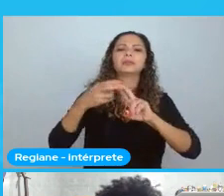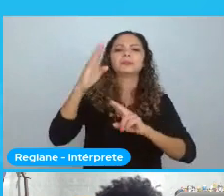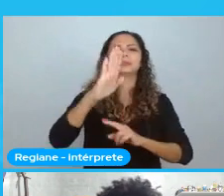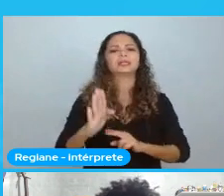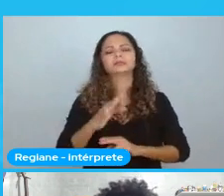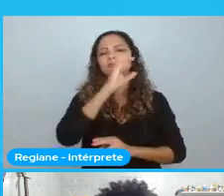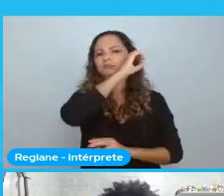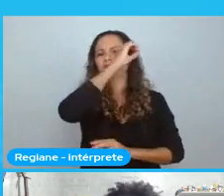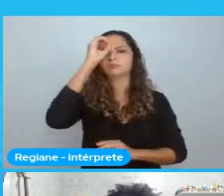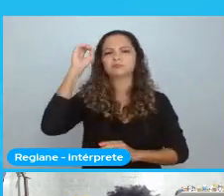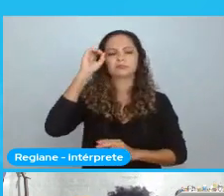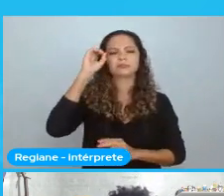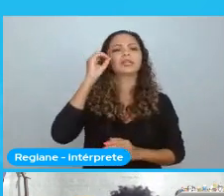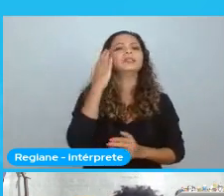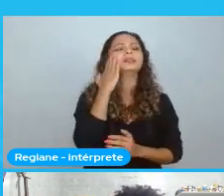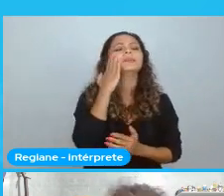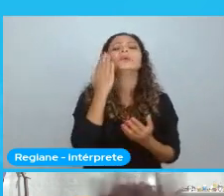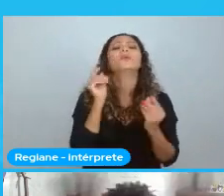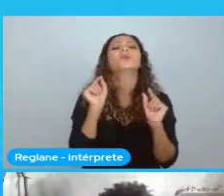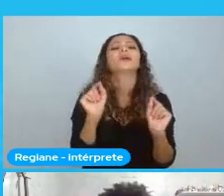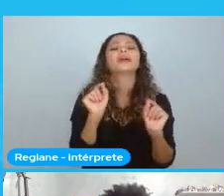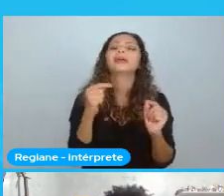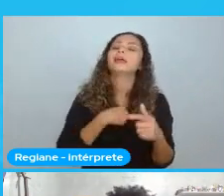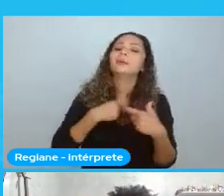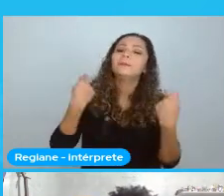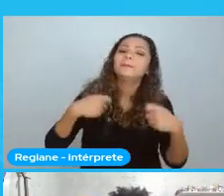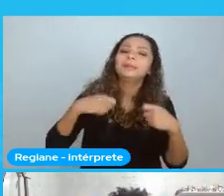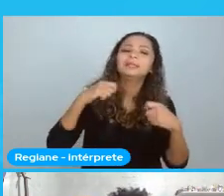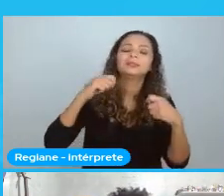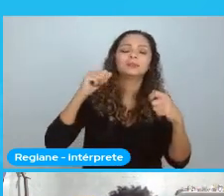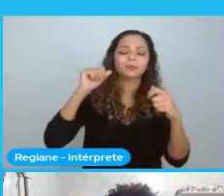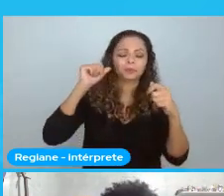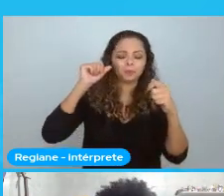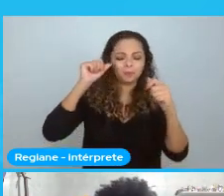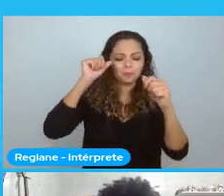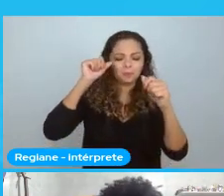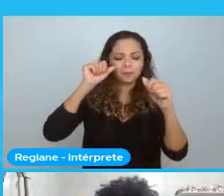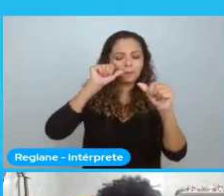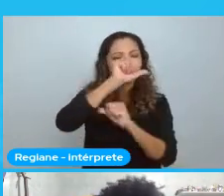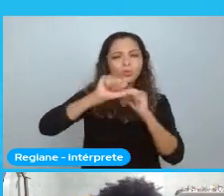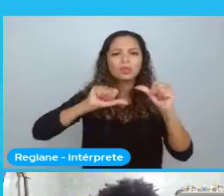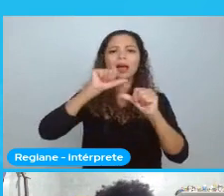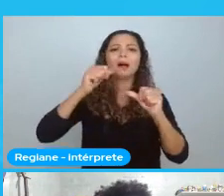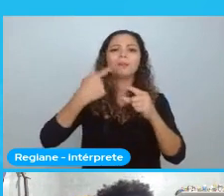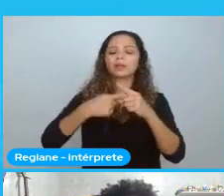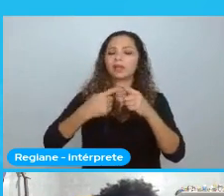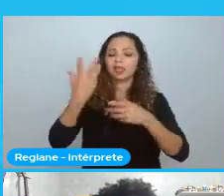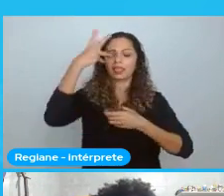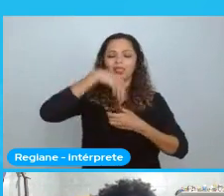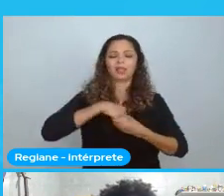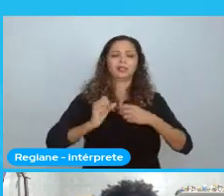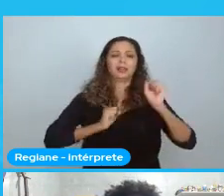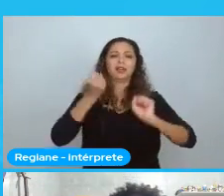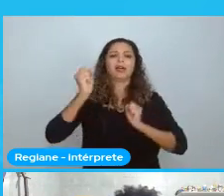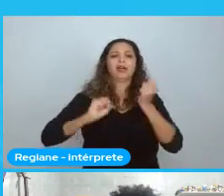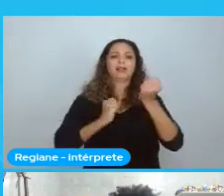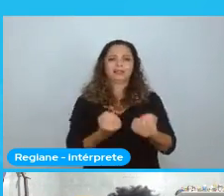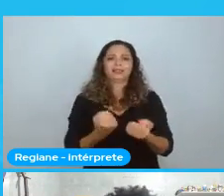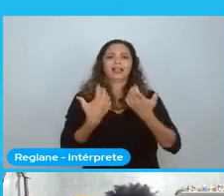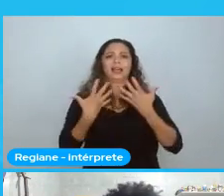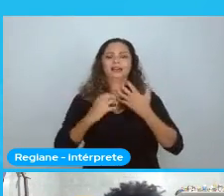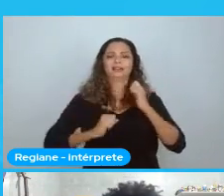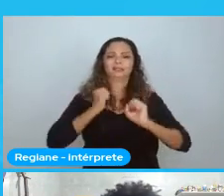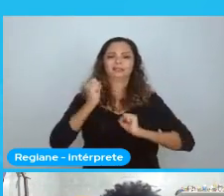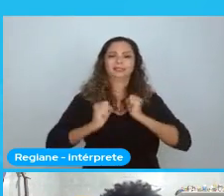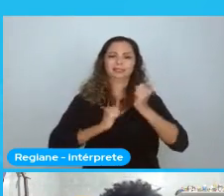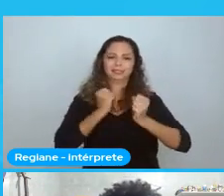sabia que eu precisava mudar tudo aquilo que eu tinha. Para eu parar de ficar ansiosa. E aí, eu disse. Como eu sempre